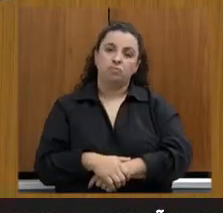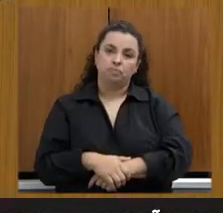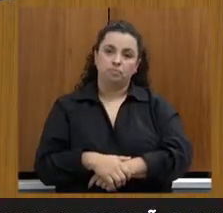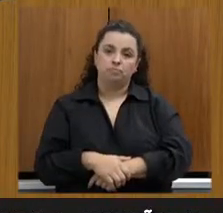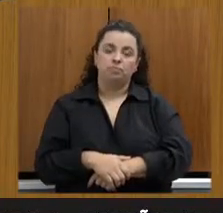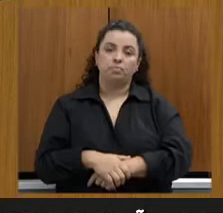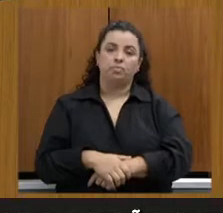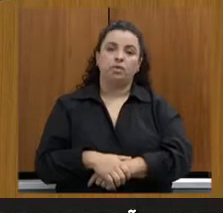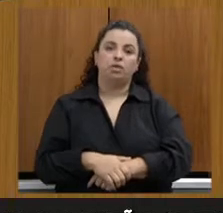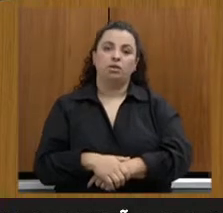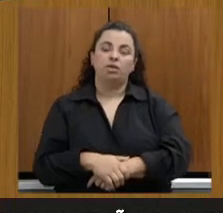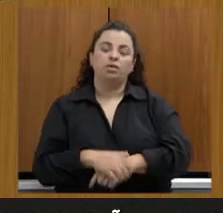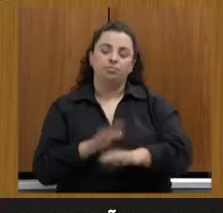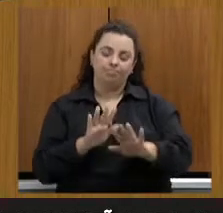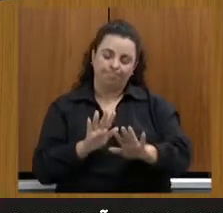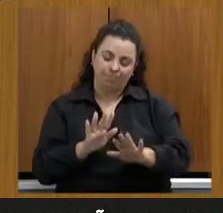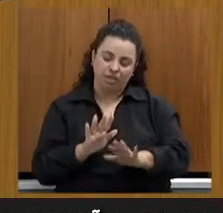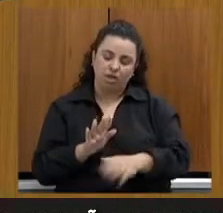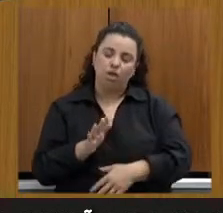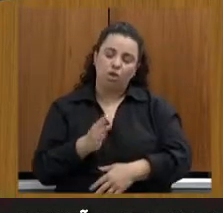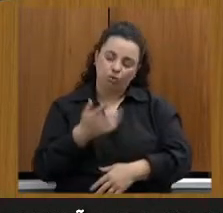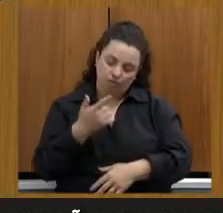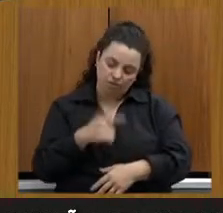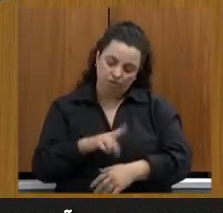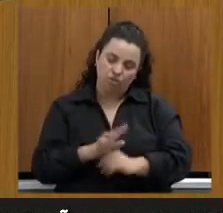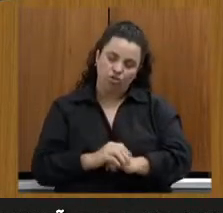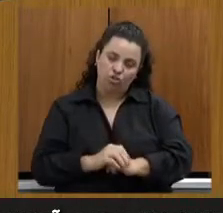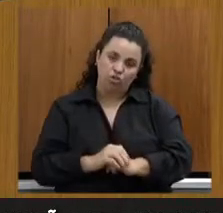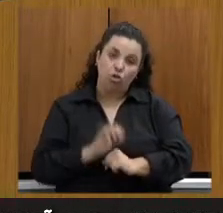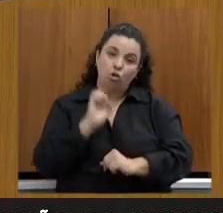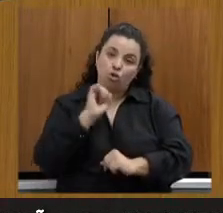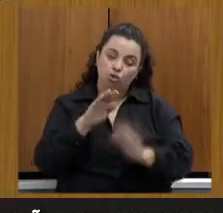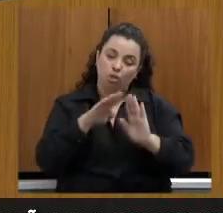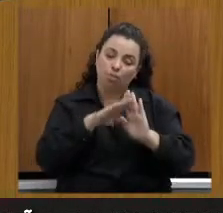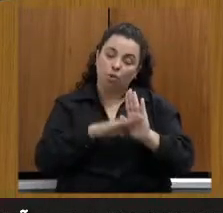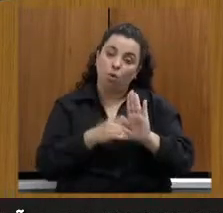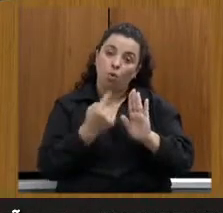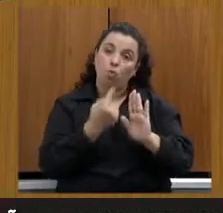Eu vou insistir, secretário. Nós estamos com o tempo, só tem um colega inscrito.